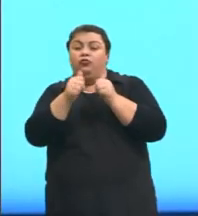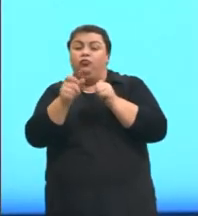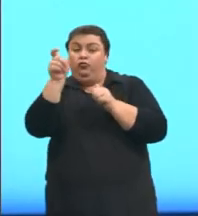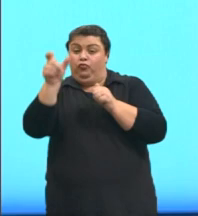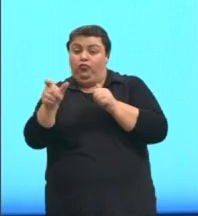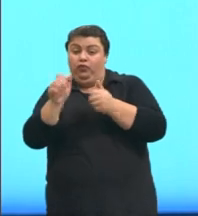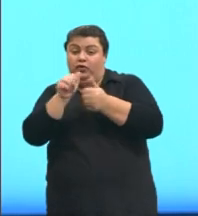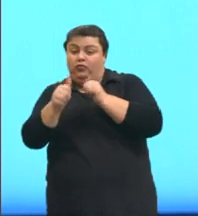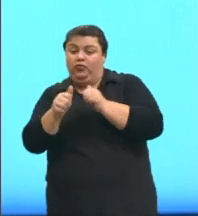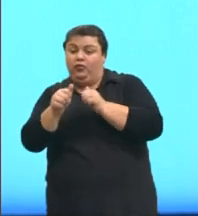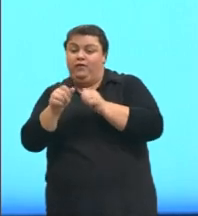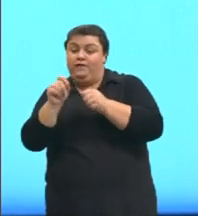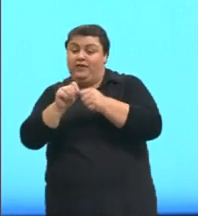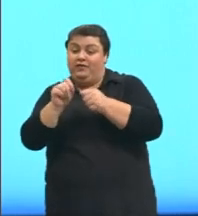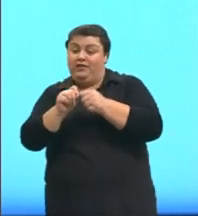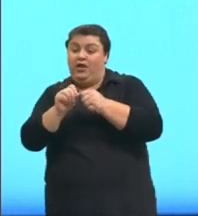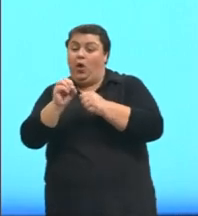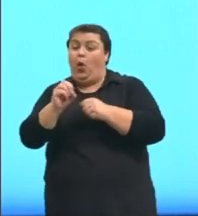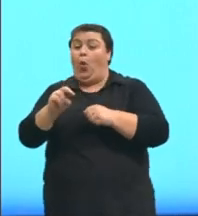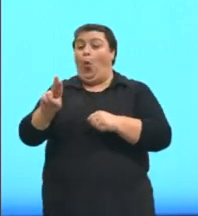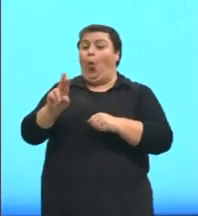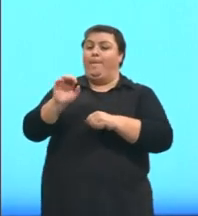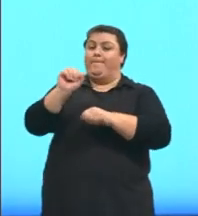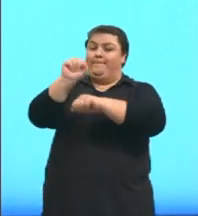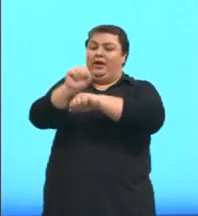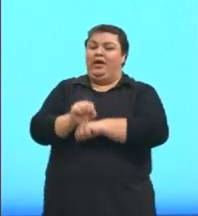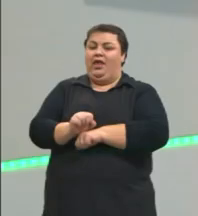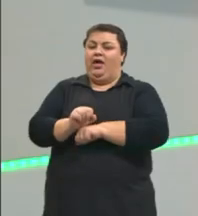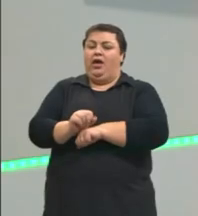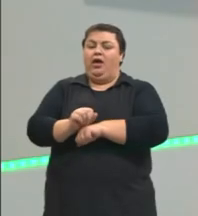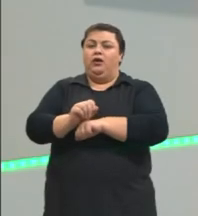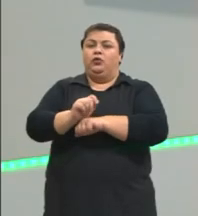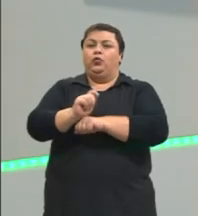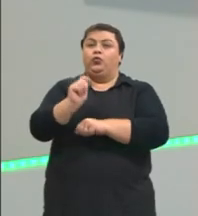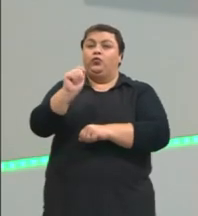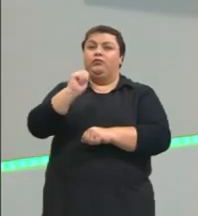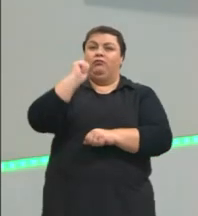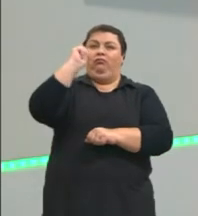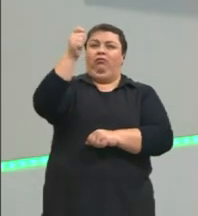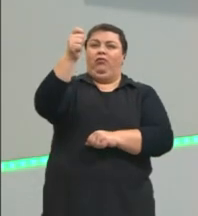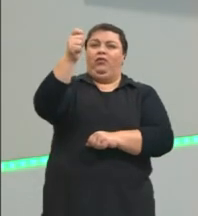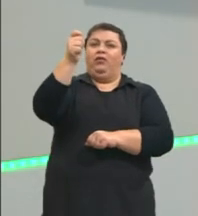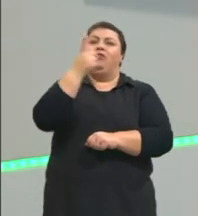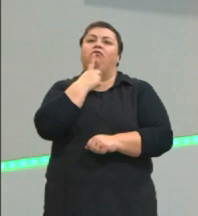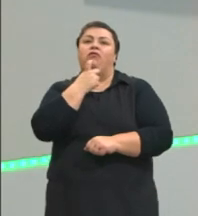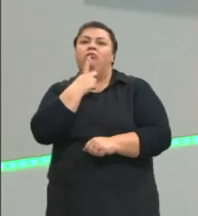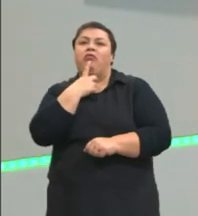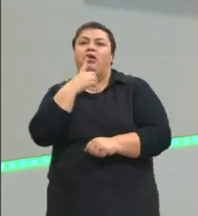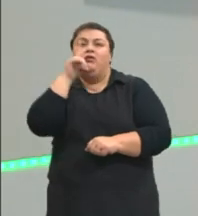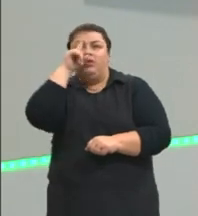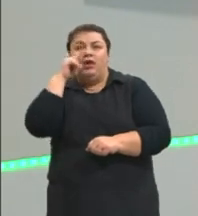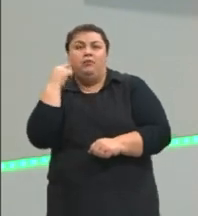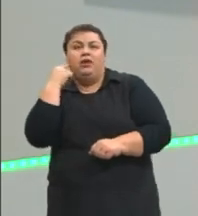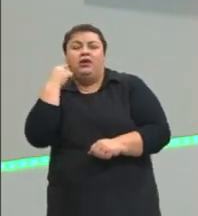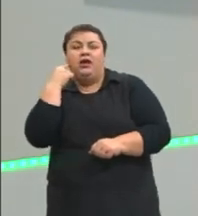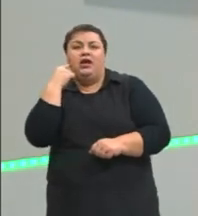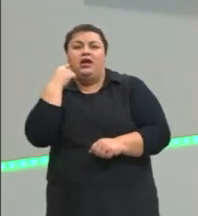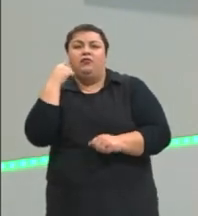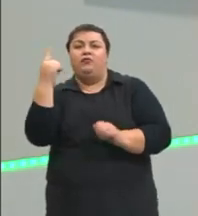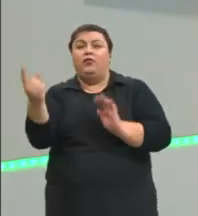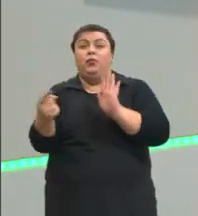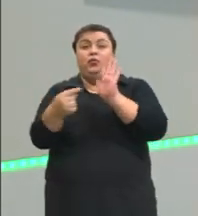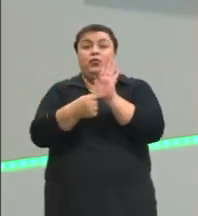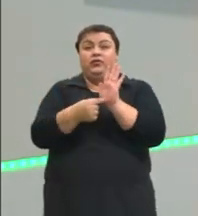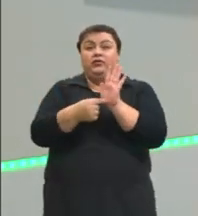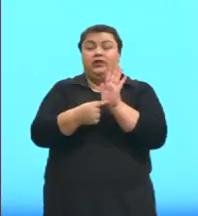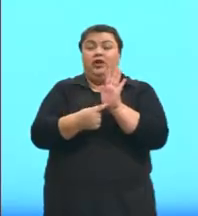ou parar de fazer uma ação. Os cartões na cor vermelho e amarelo vão indicar, por